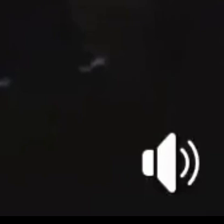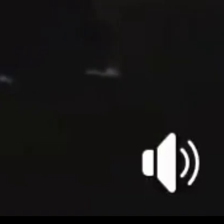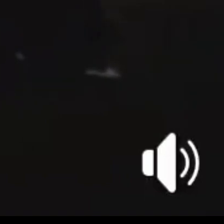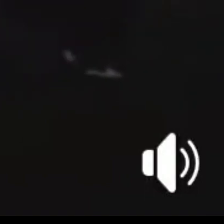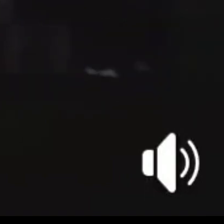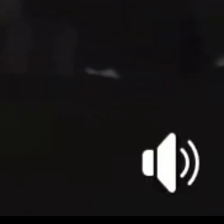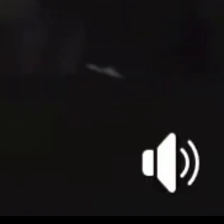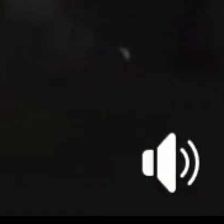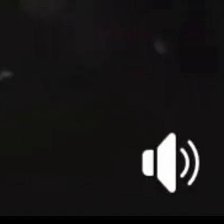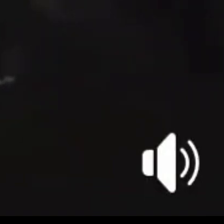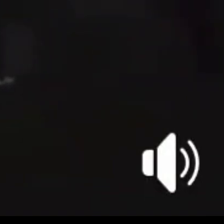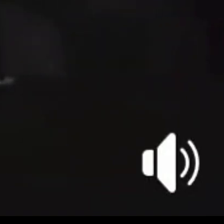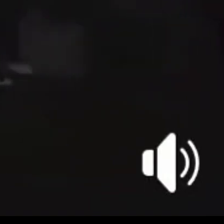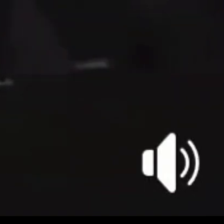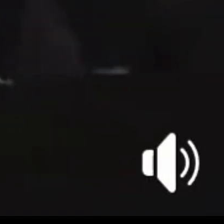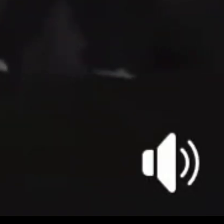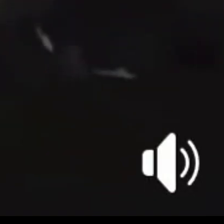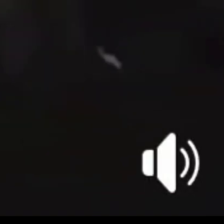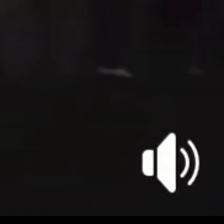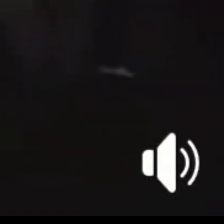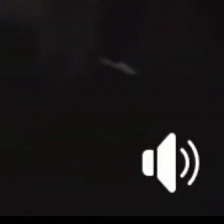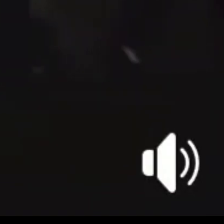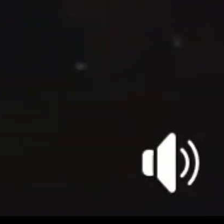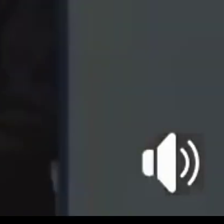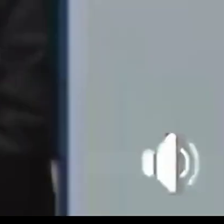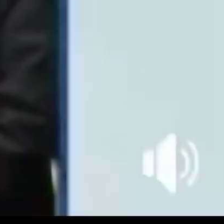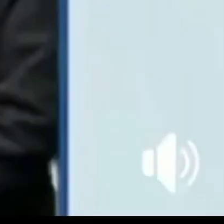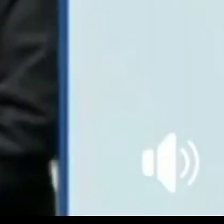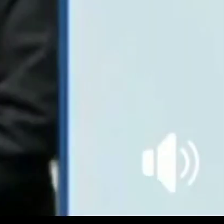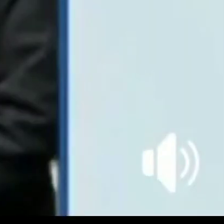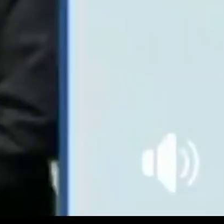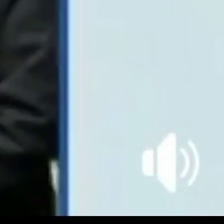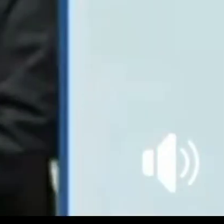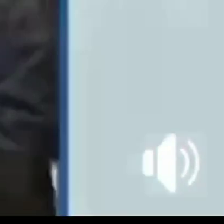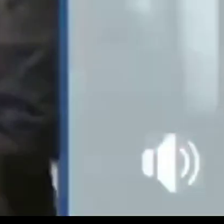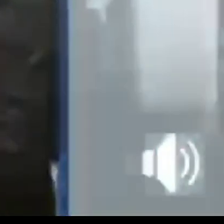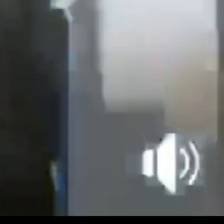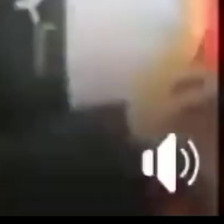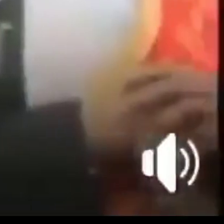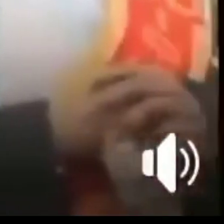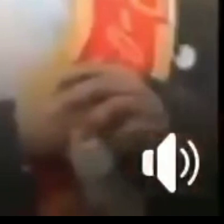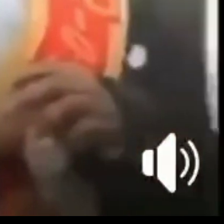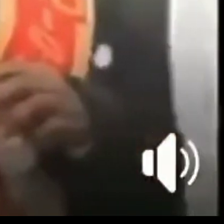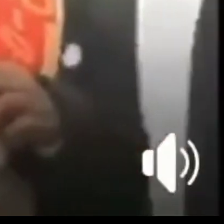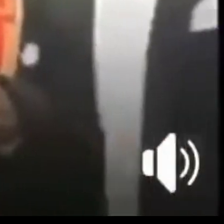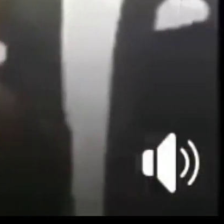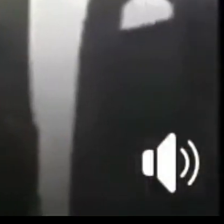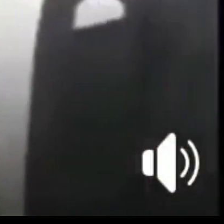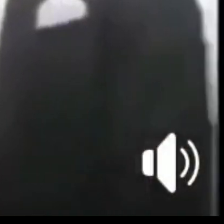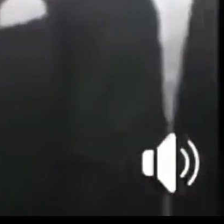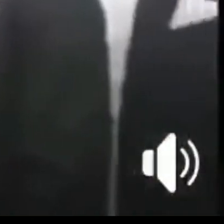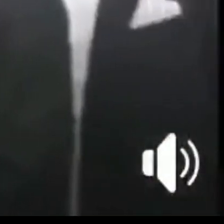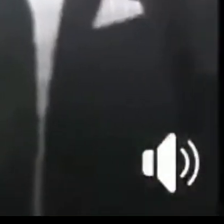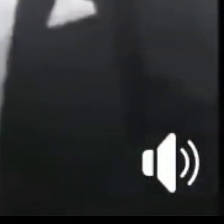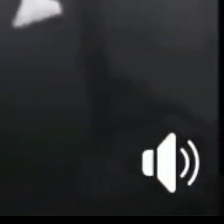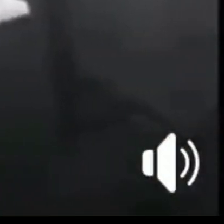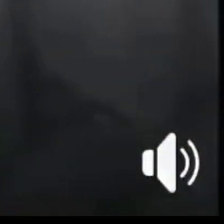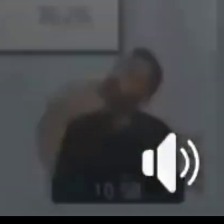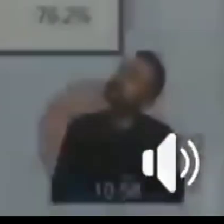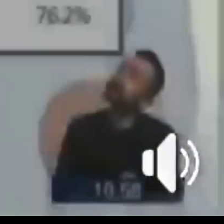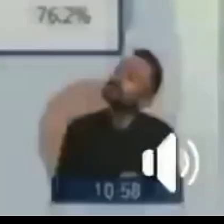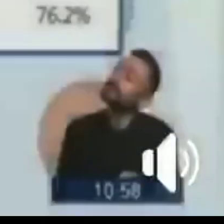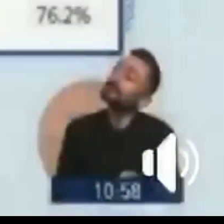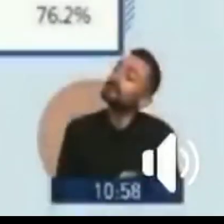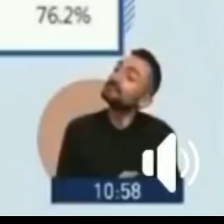Resultados da nossa enquete, a saída de Sérgio Moro do governo prejudica o combate à corrupção. Não para 76%, sim para 24%.